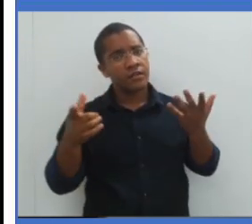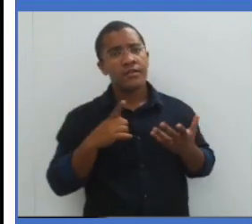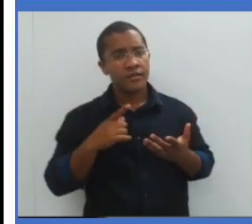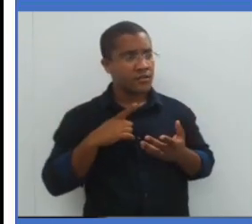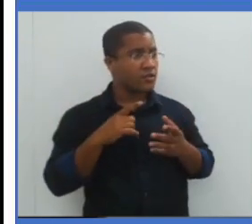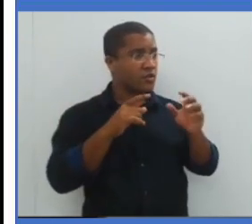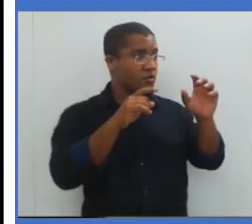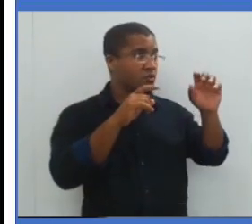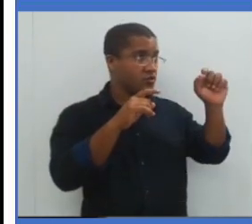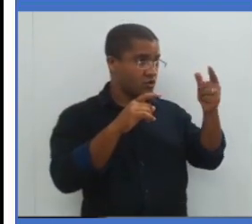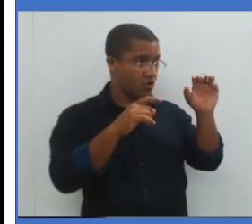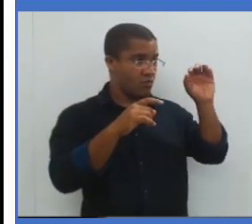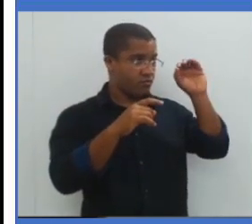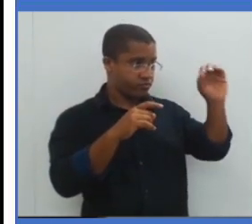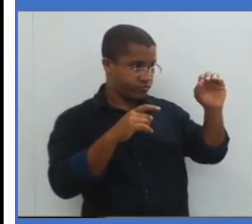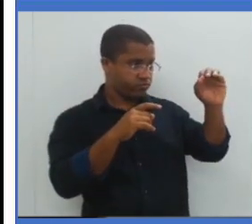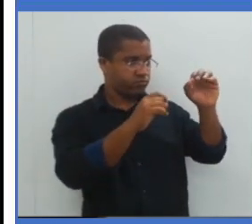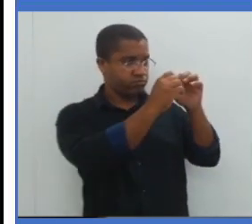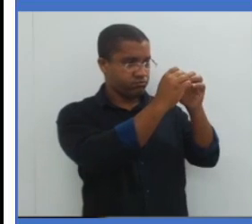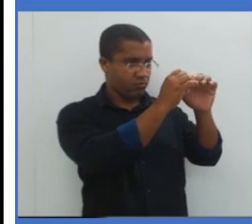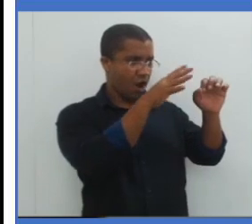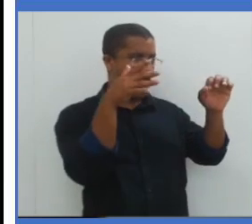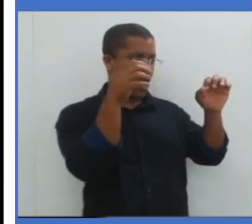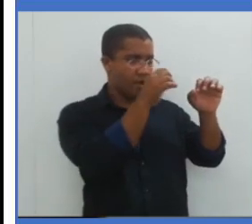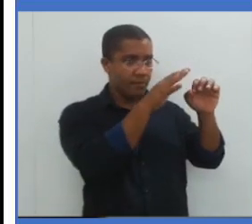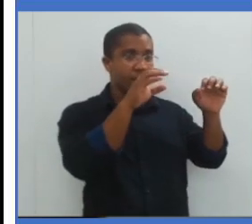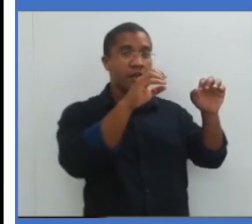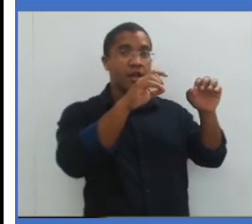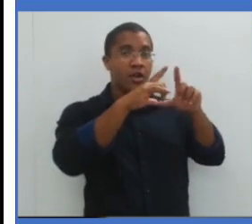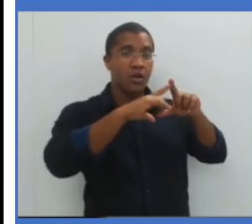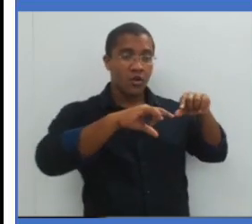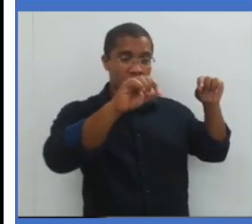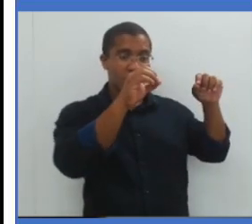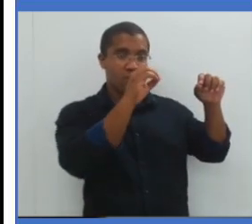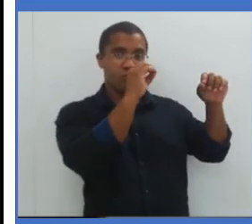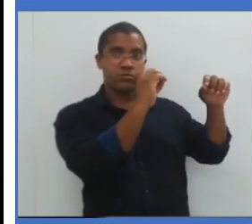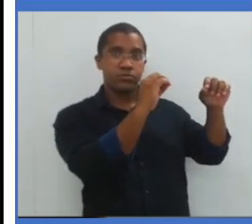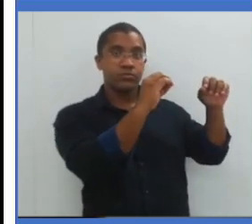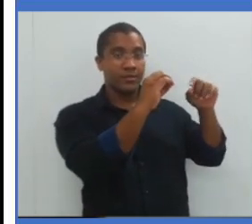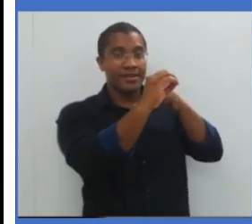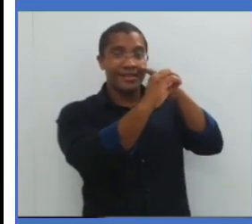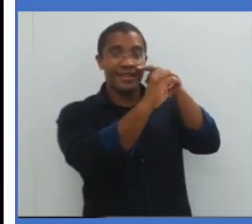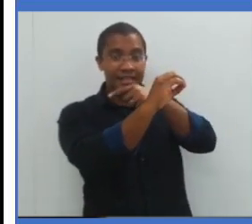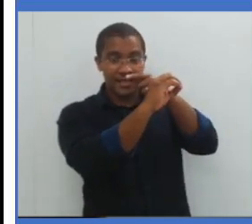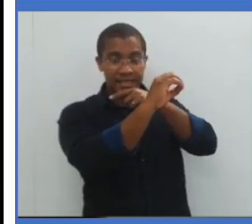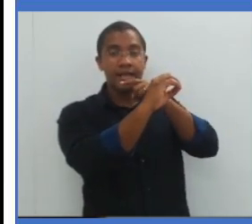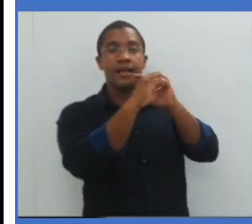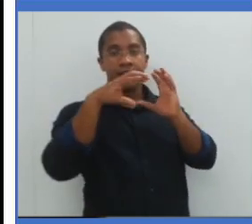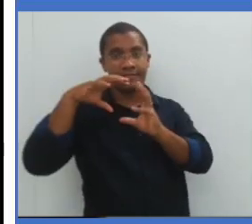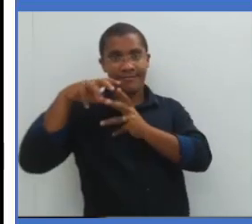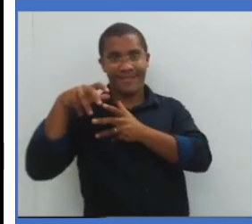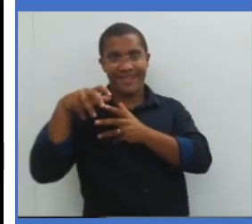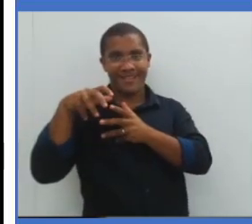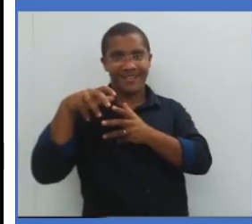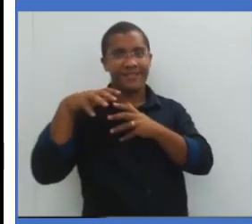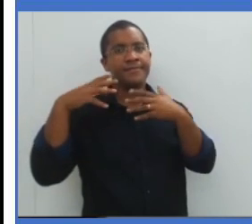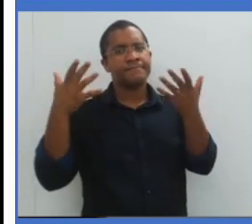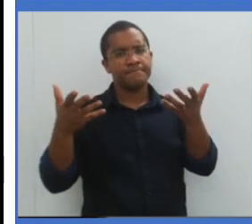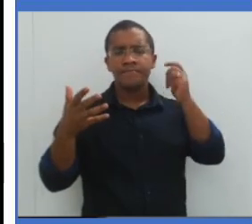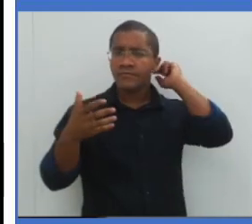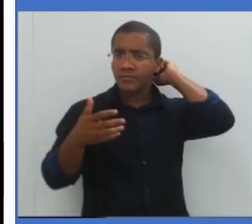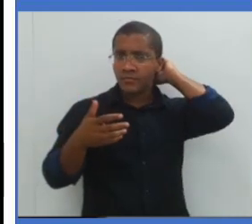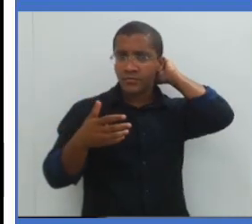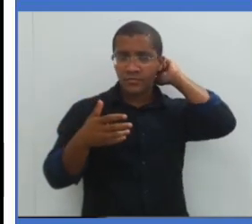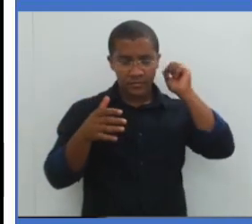encontra do lado oposto, como eu expliquei com as minhas mãos e rosto. E, consequentemente, a